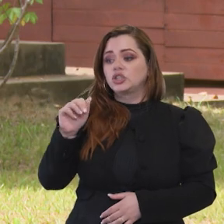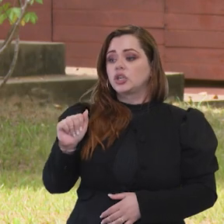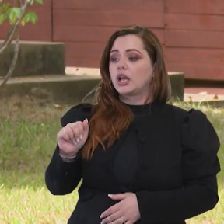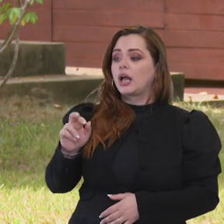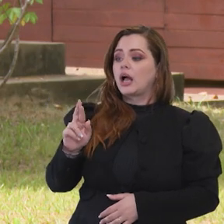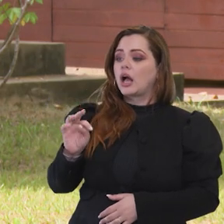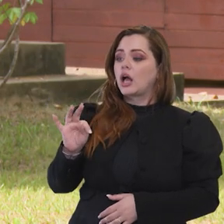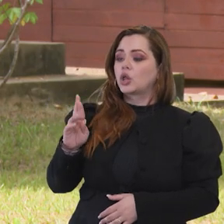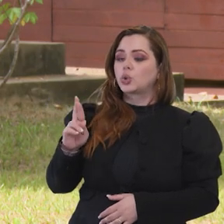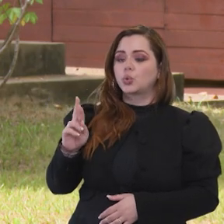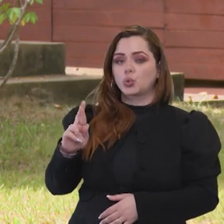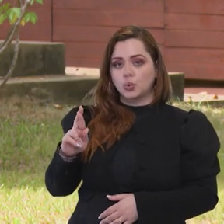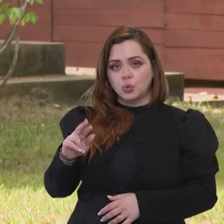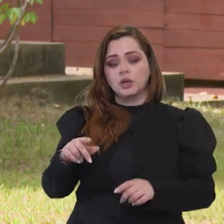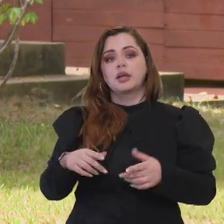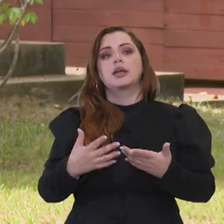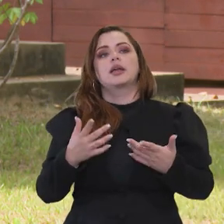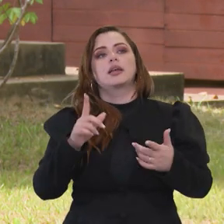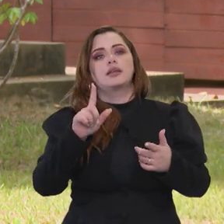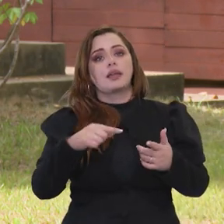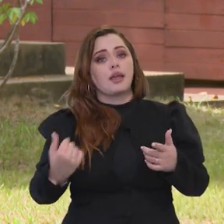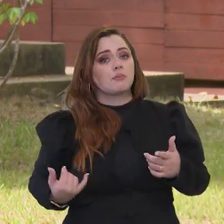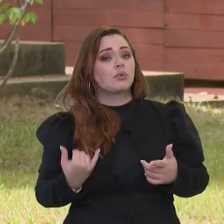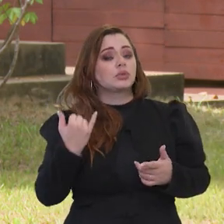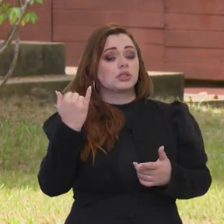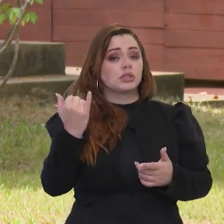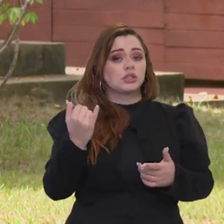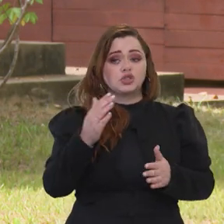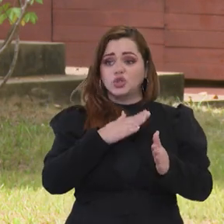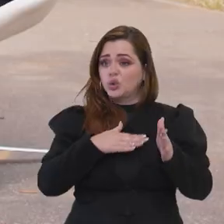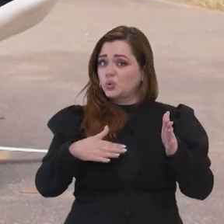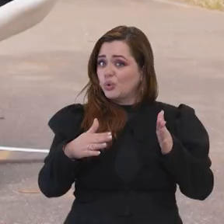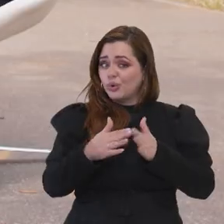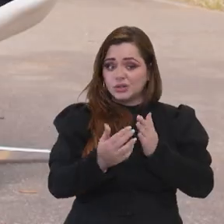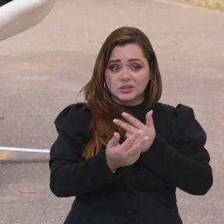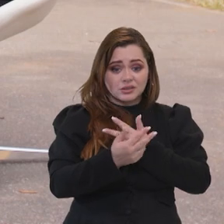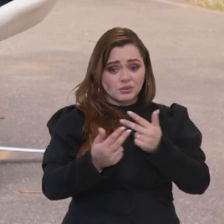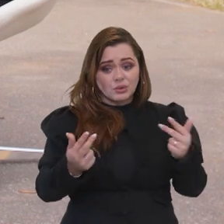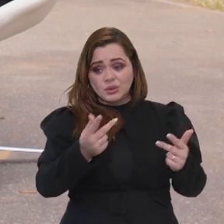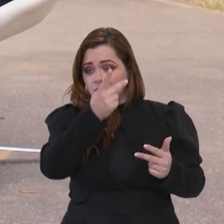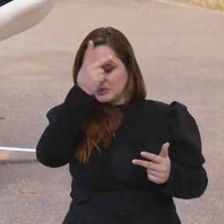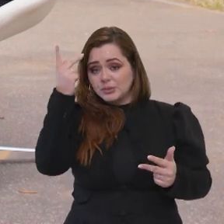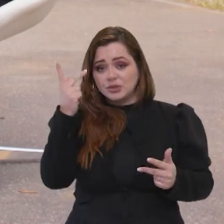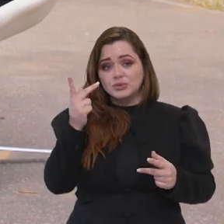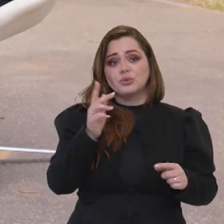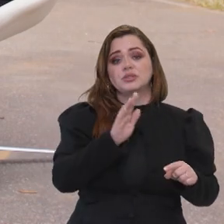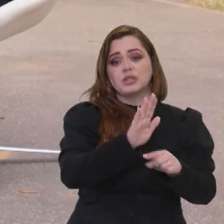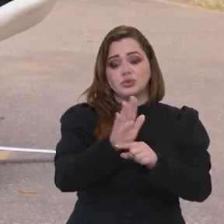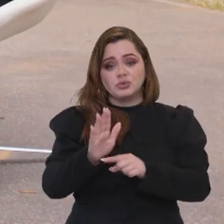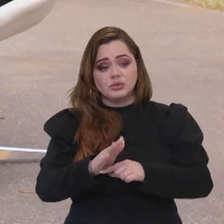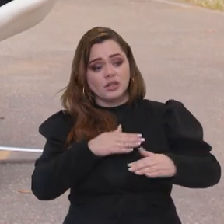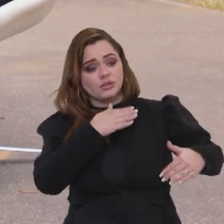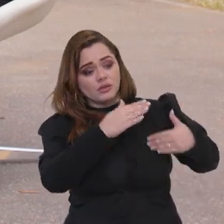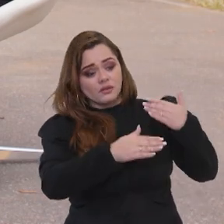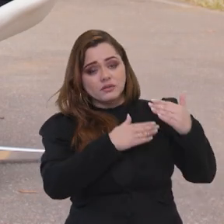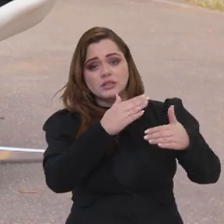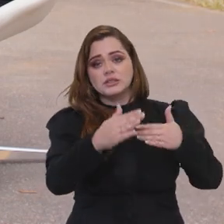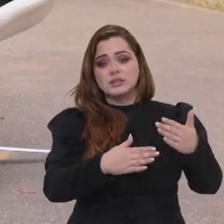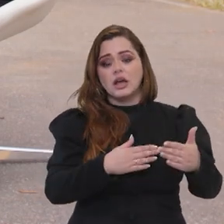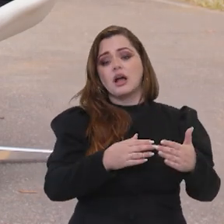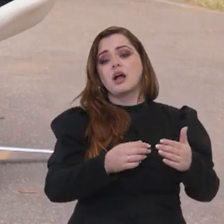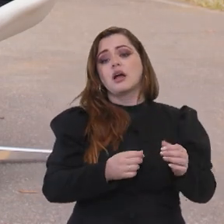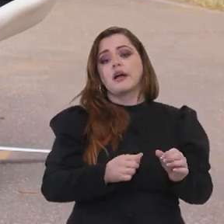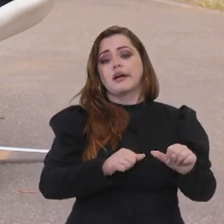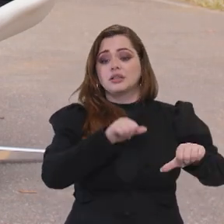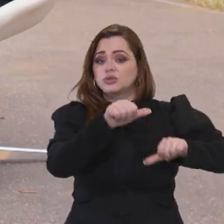presidente Rodrigo Pacheco, por essa interlocução que tem sido feita, por tudo que se conseguiu avançar, como